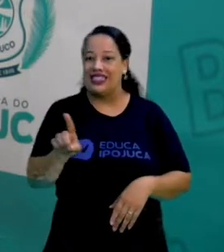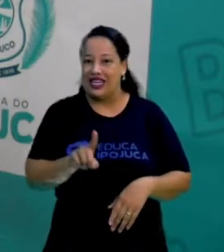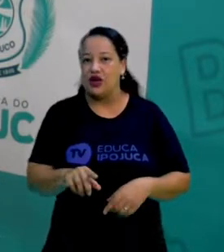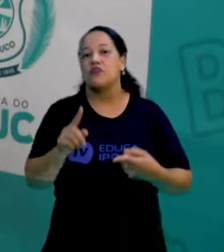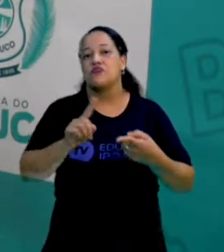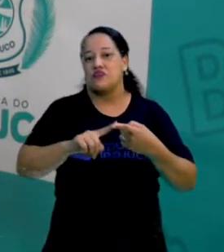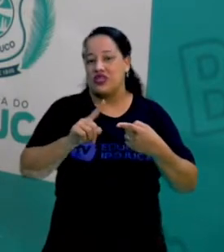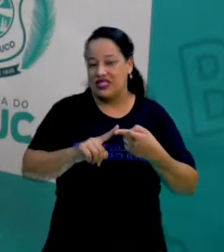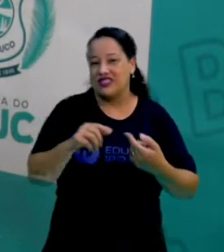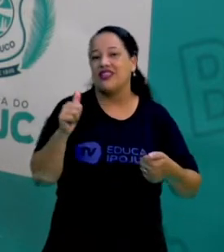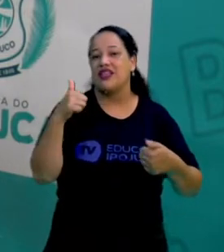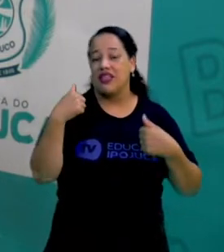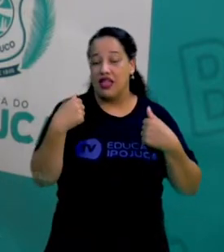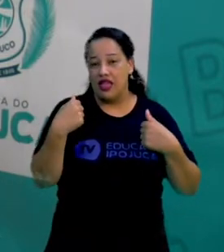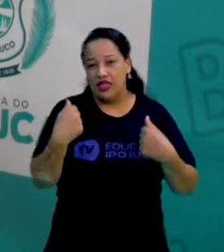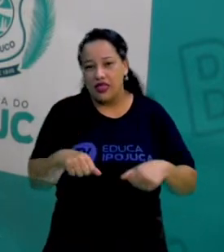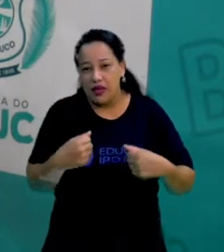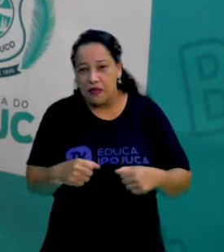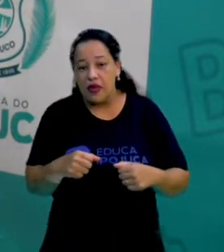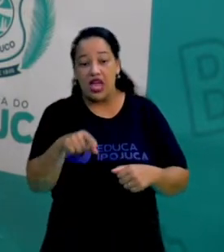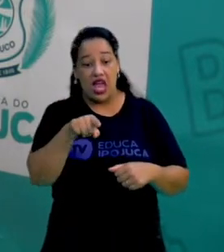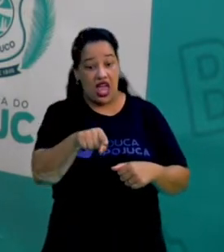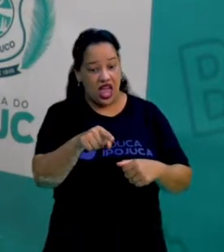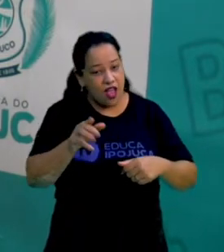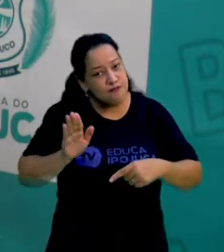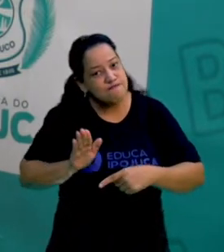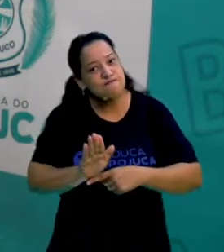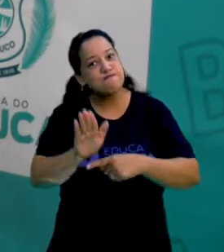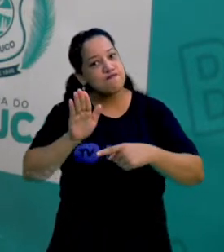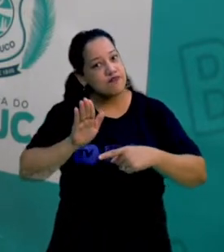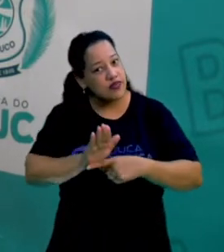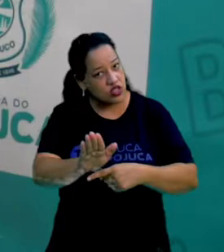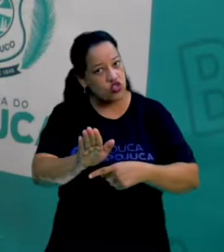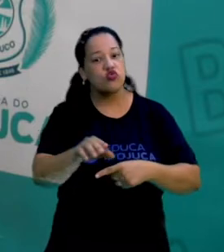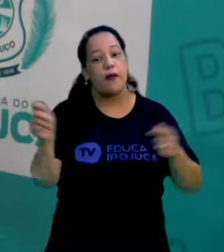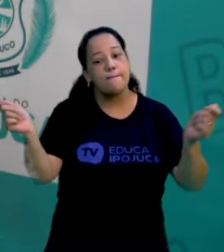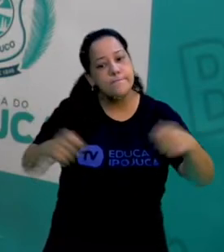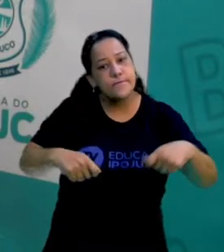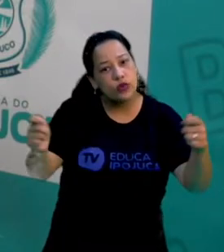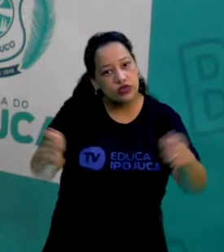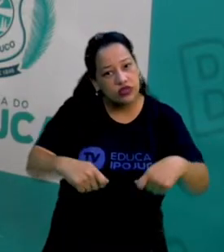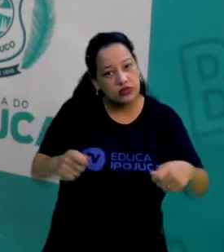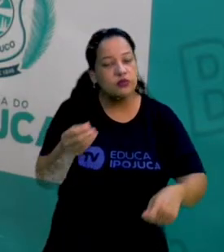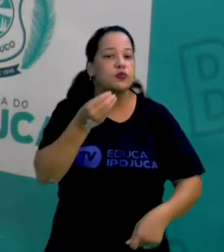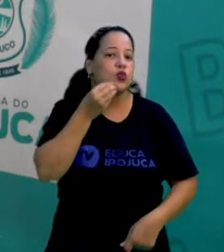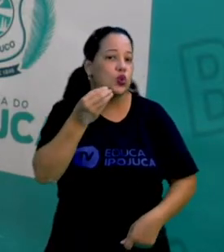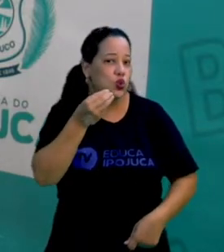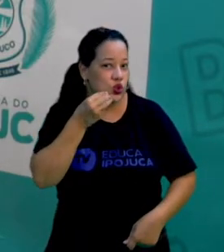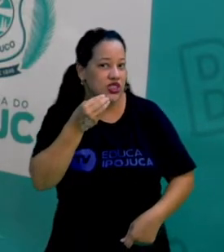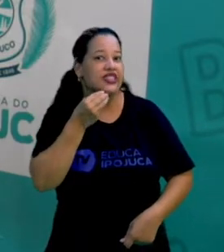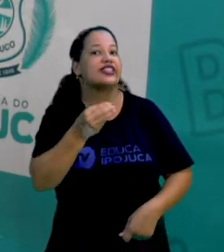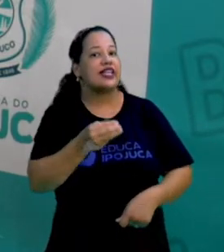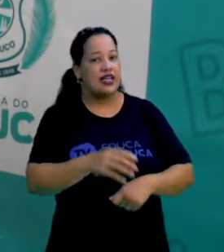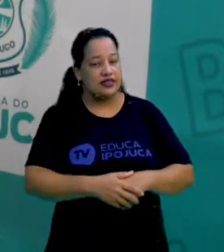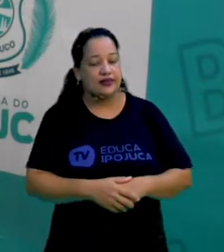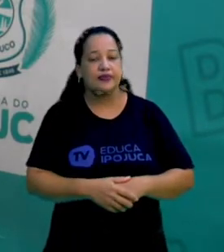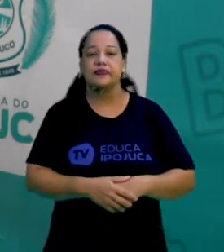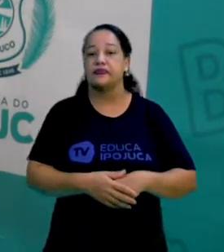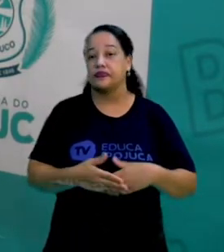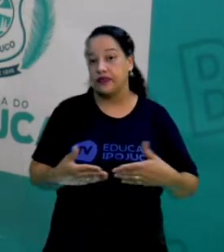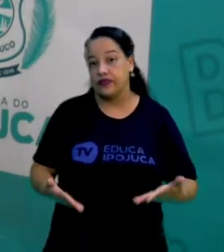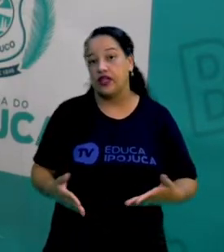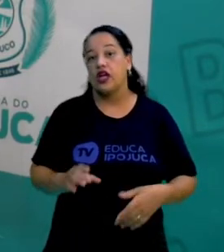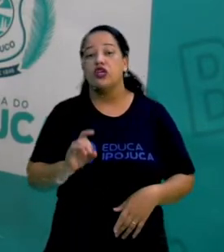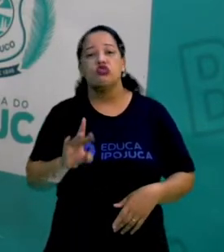equidade. É a gente dar àquelas pessoas a mesma oportunidade, certo? Só que